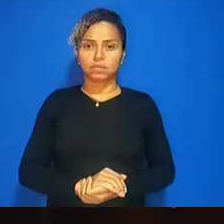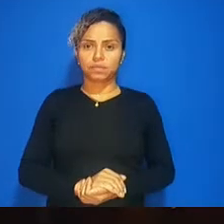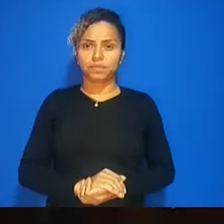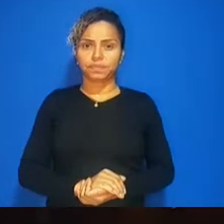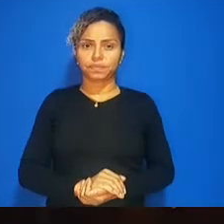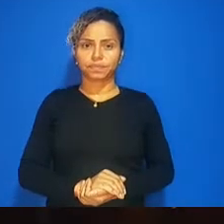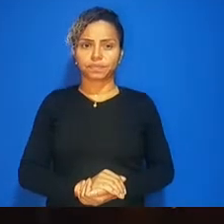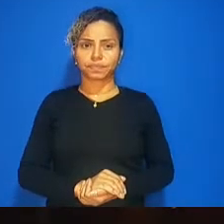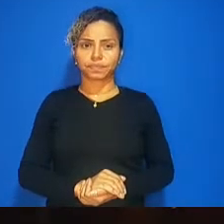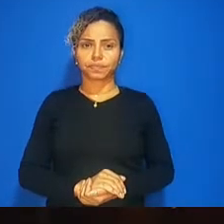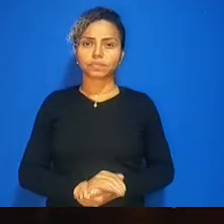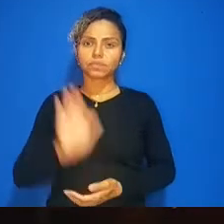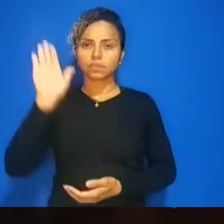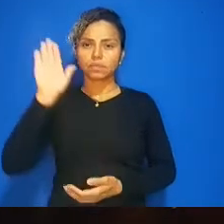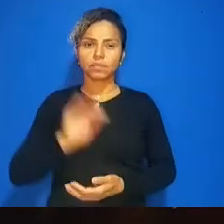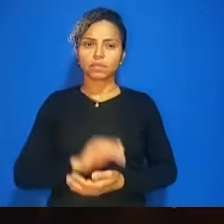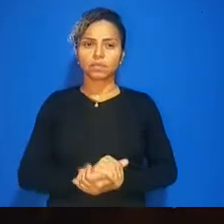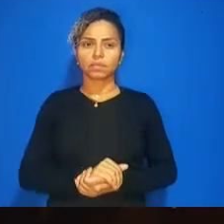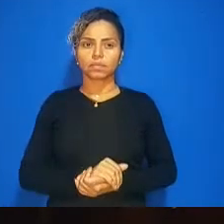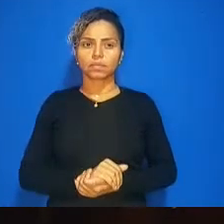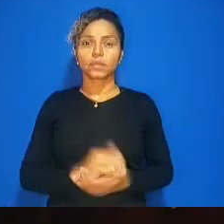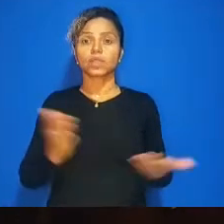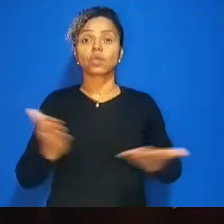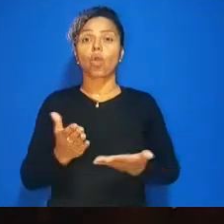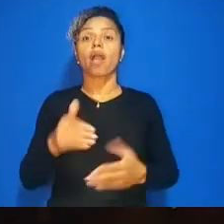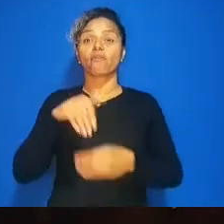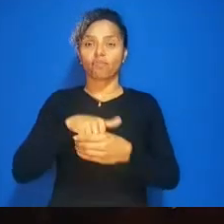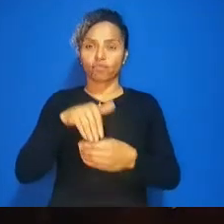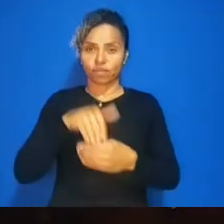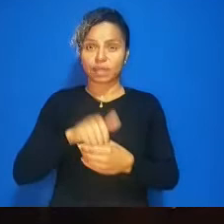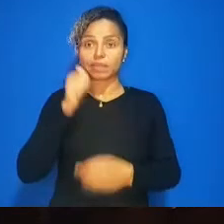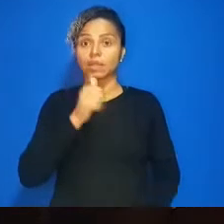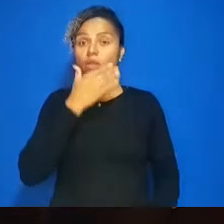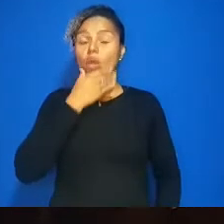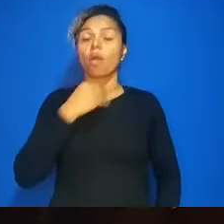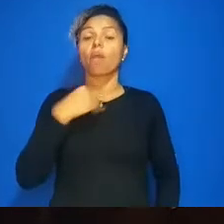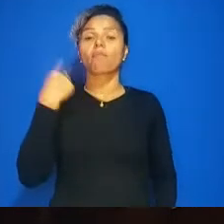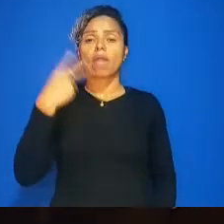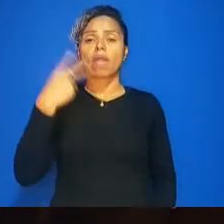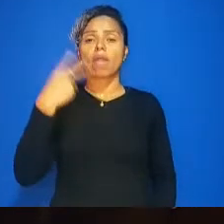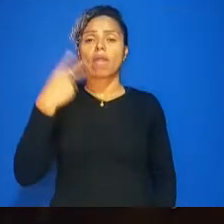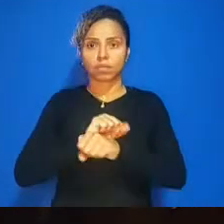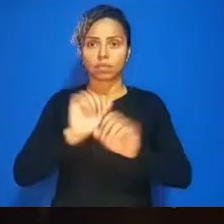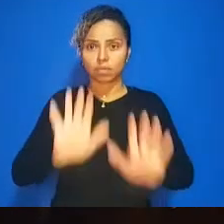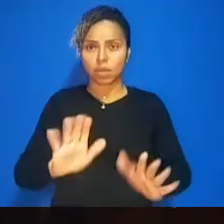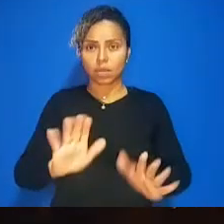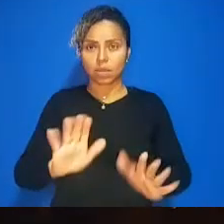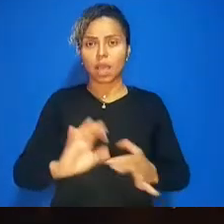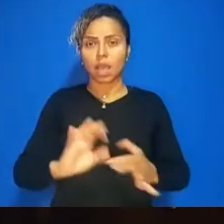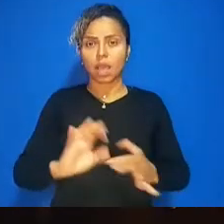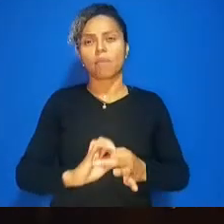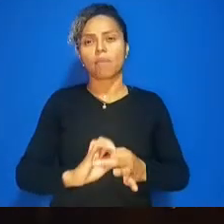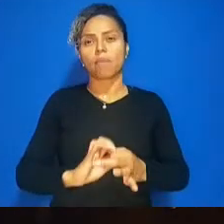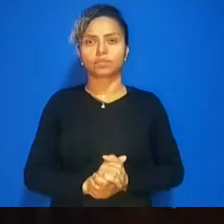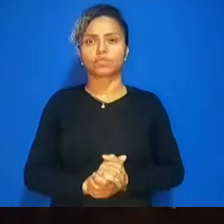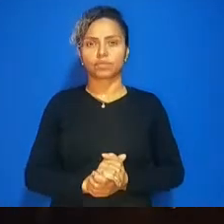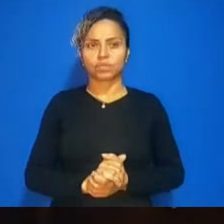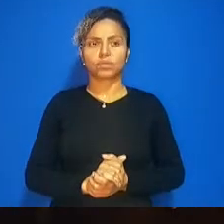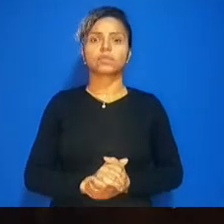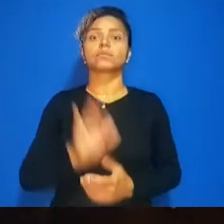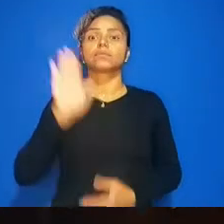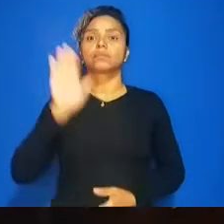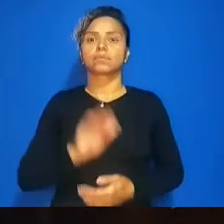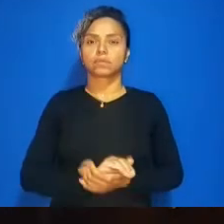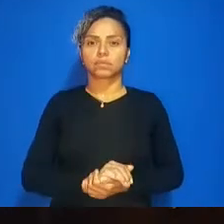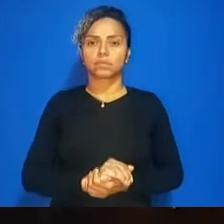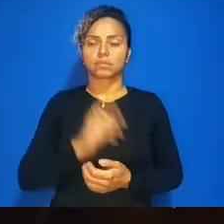a representação enquanto se votação senhores e senhoras vereadores concordam permaneçam como estão aprovada a representação pela ordem pela ordem vereador beijando e junho